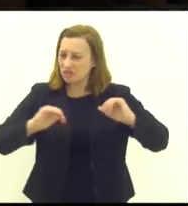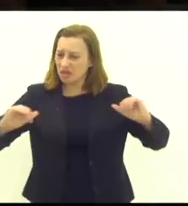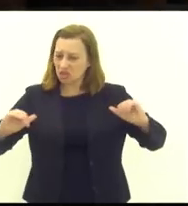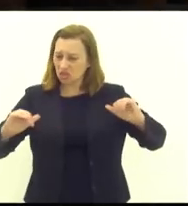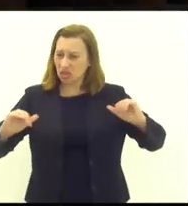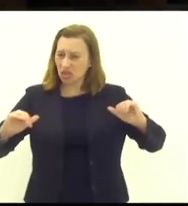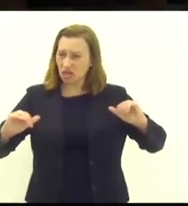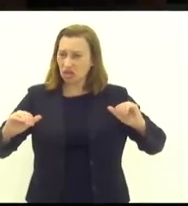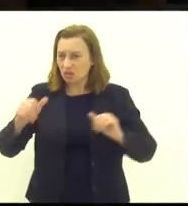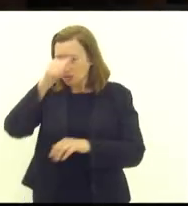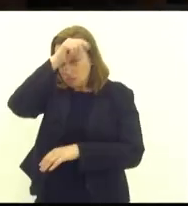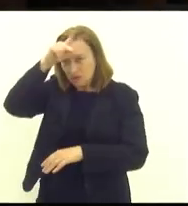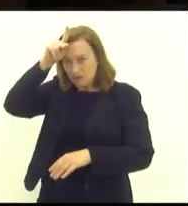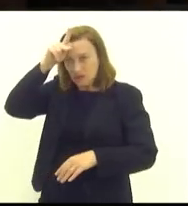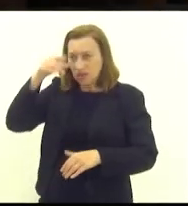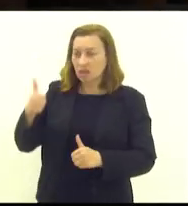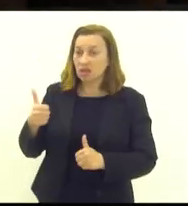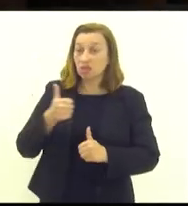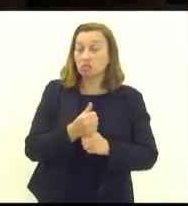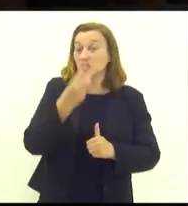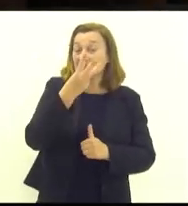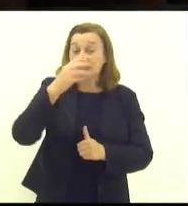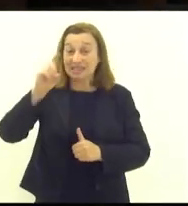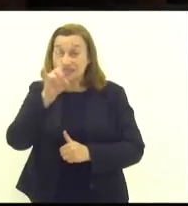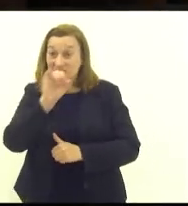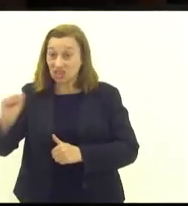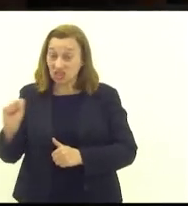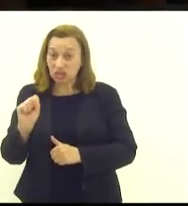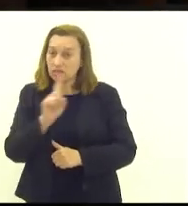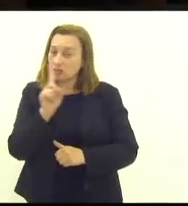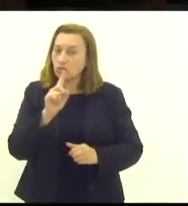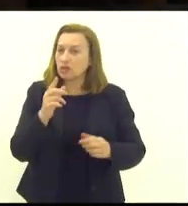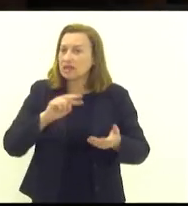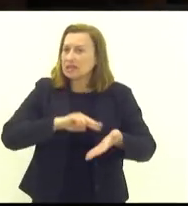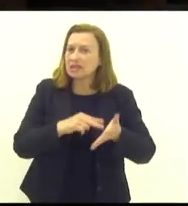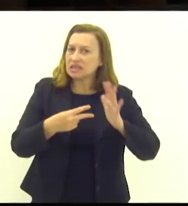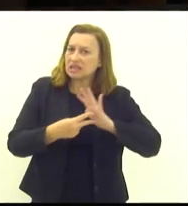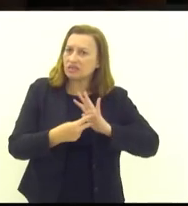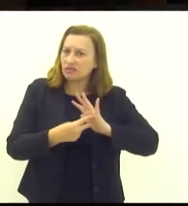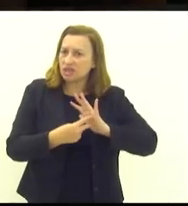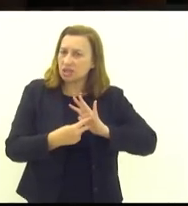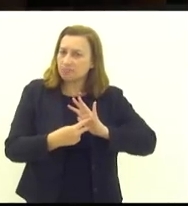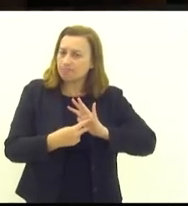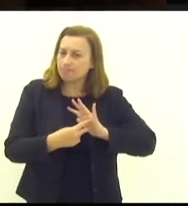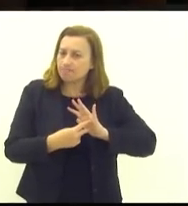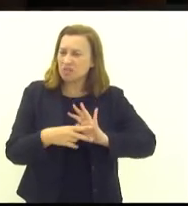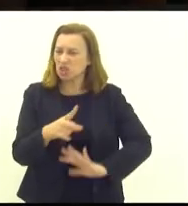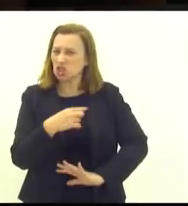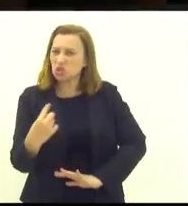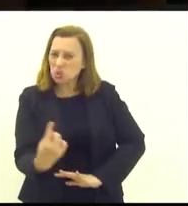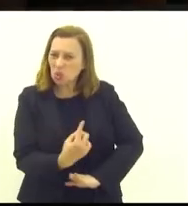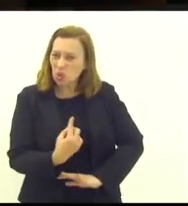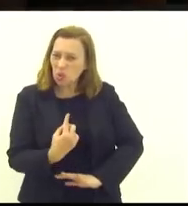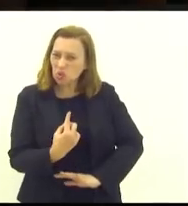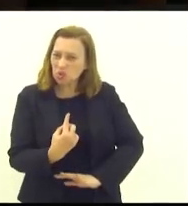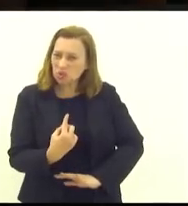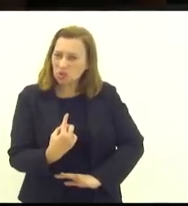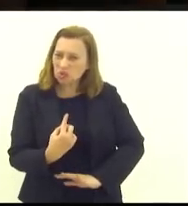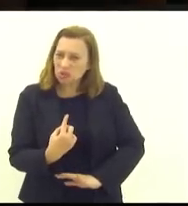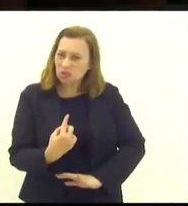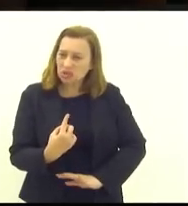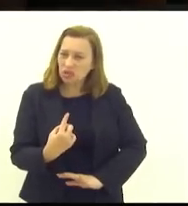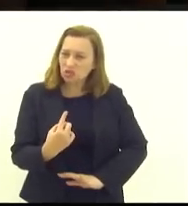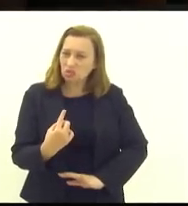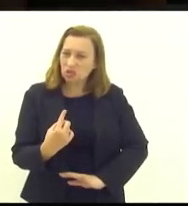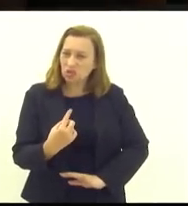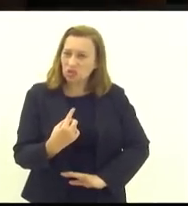que assumiu 30 dias. Isso não significa, em hipótese nenhuma, que nós estamos passando pano